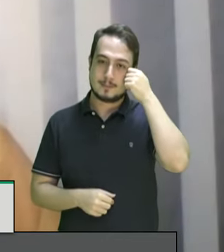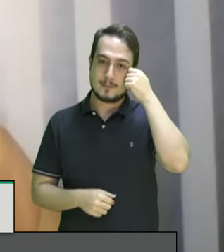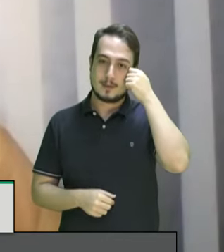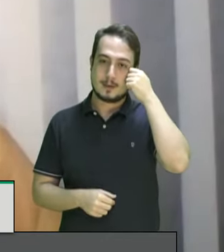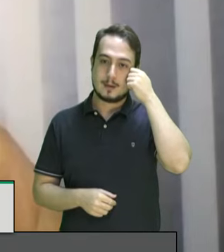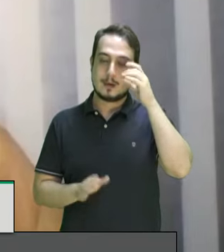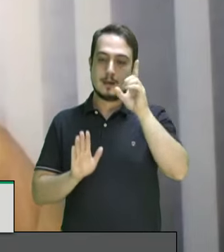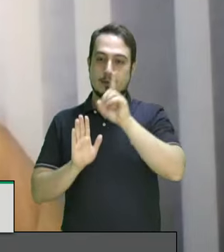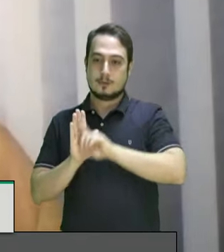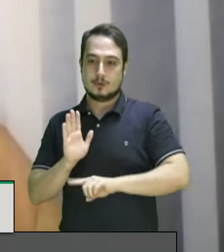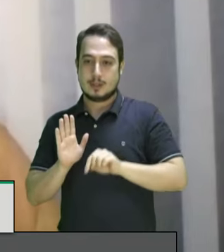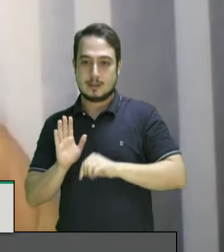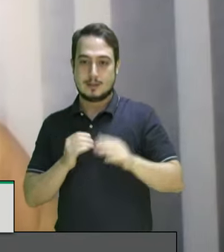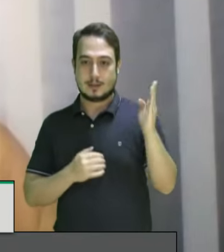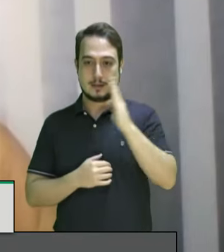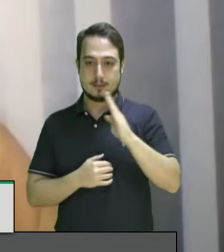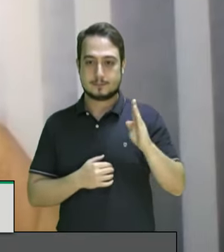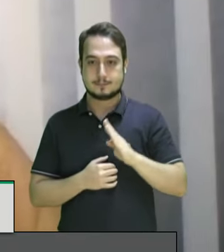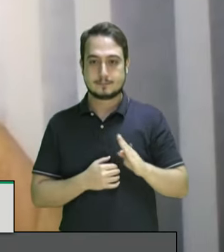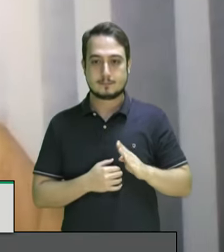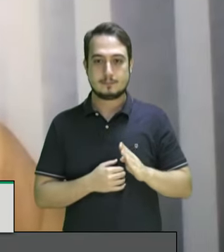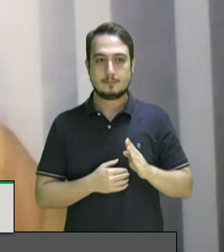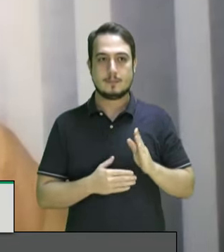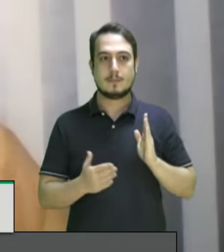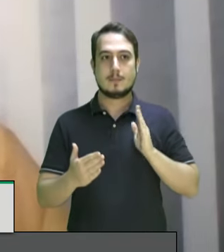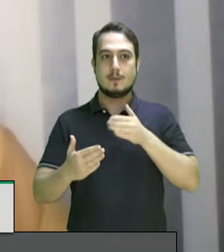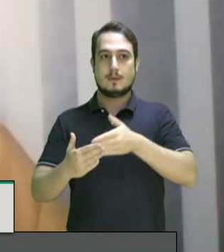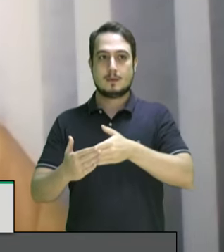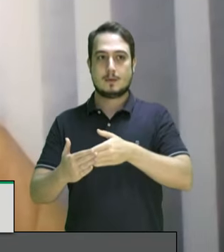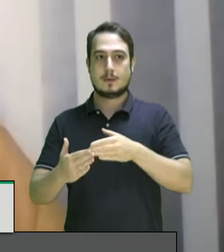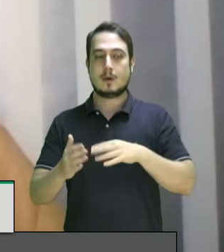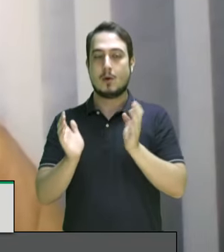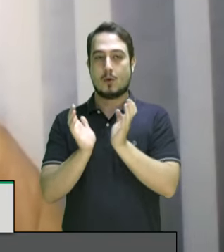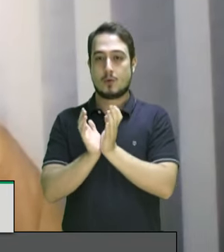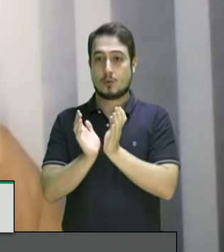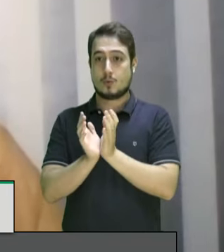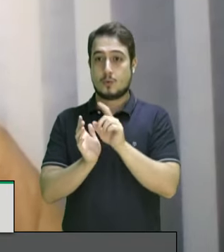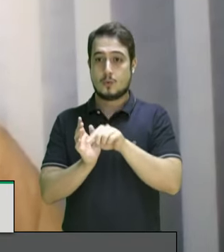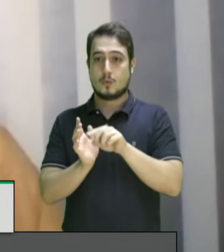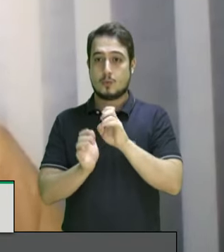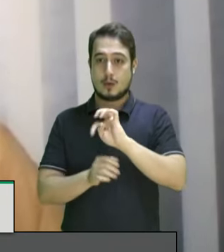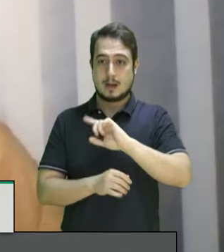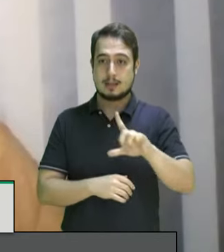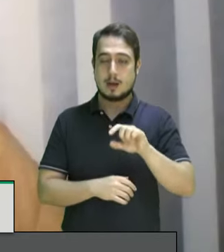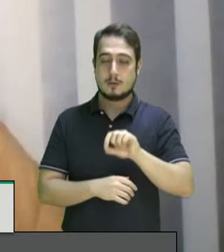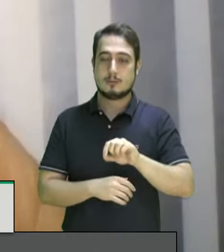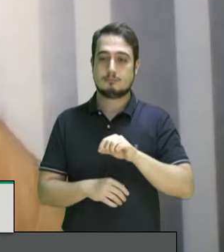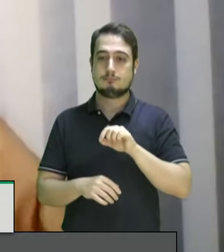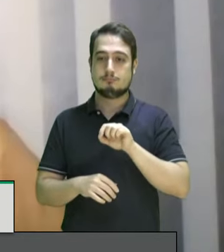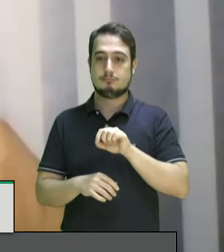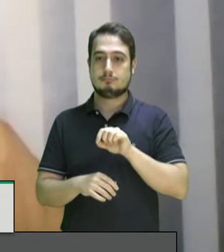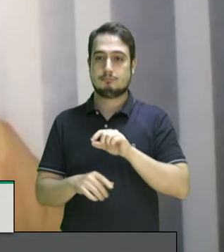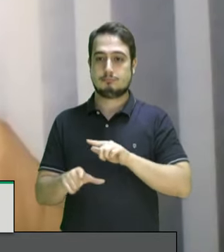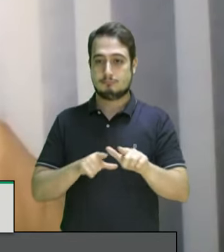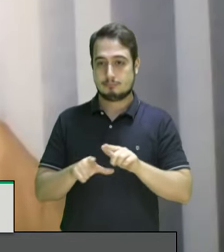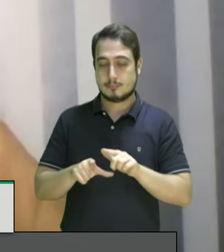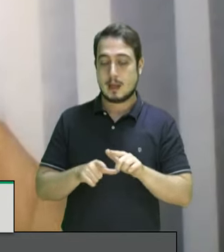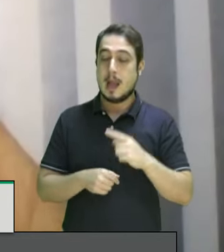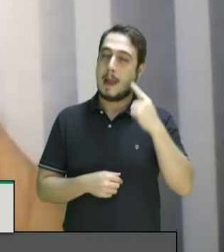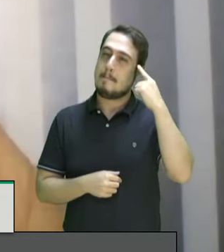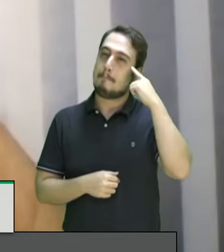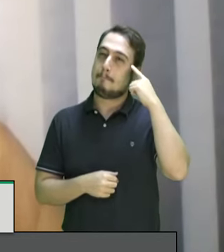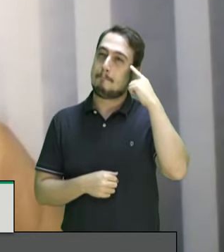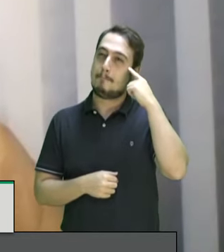no Brasil está diretamente ligado ao grupo racial que ele incide pensando na